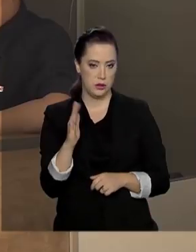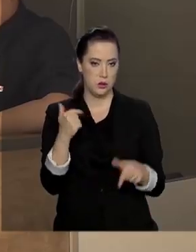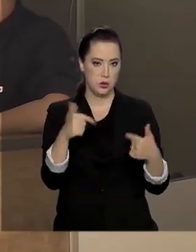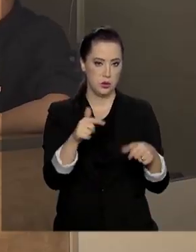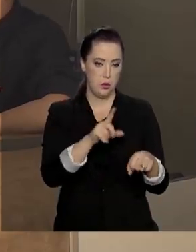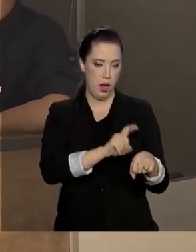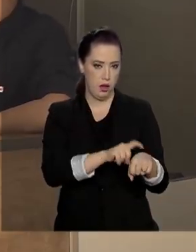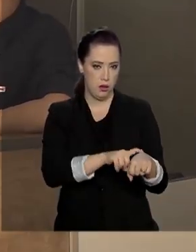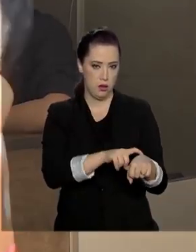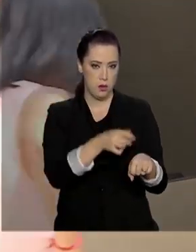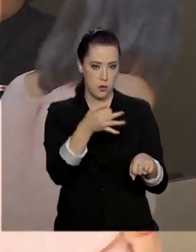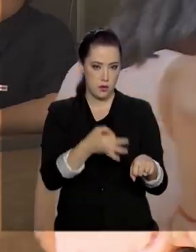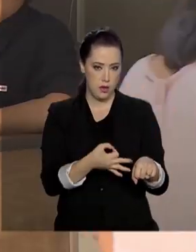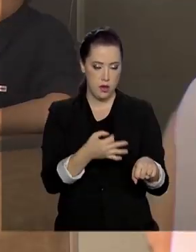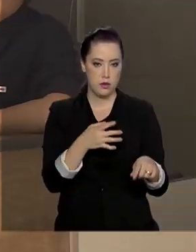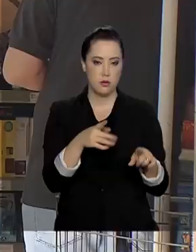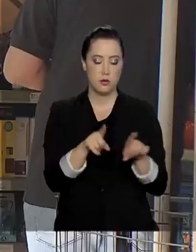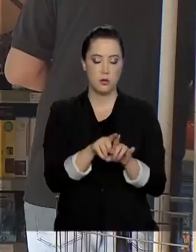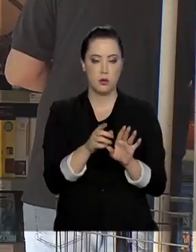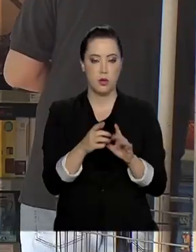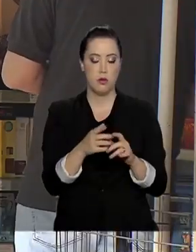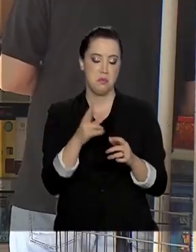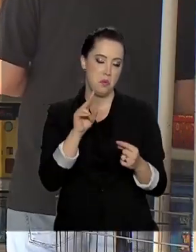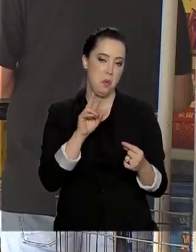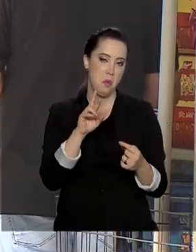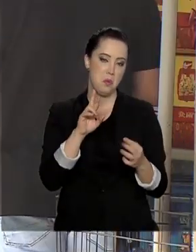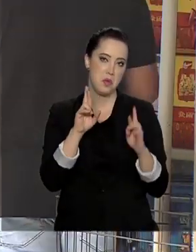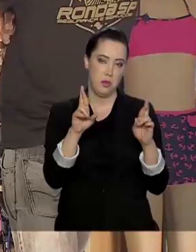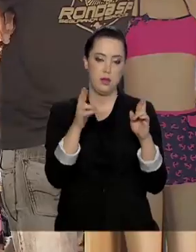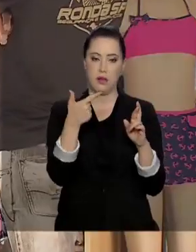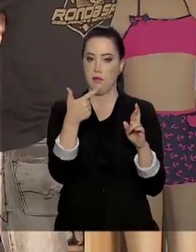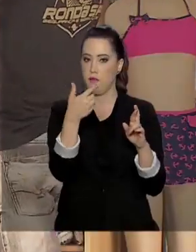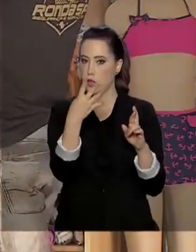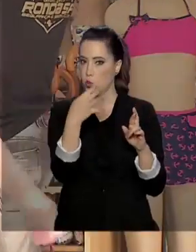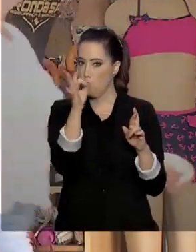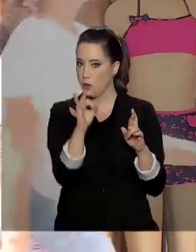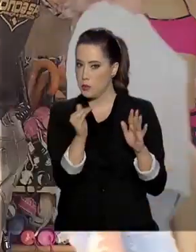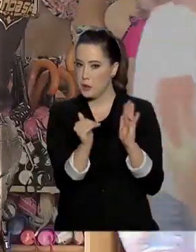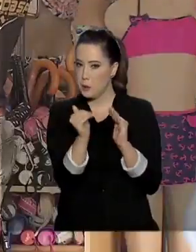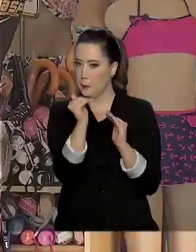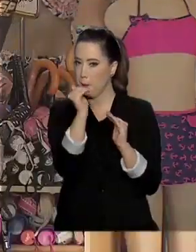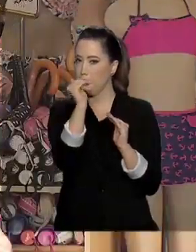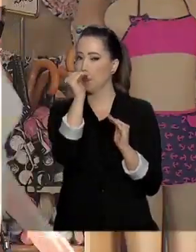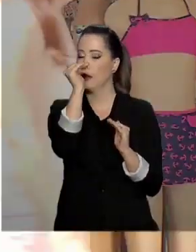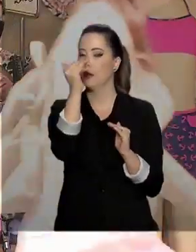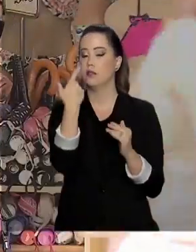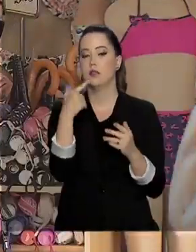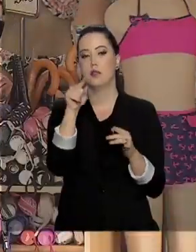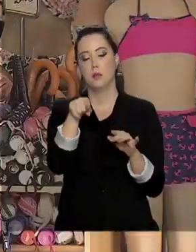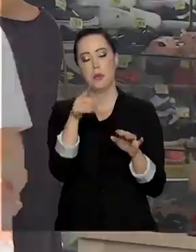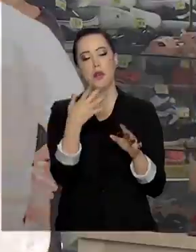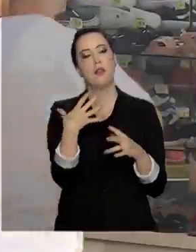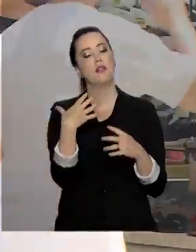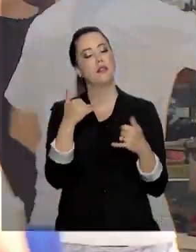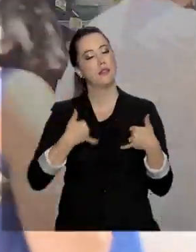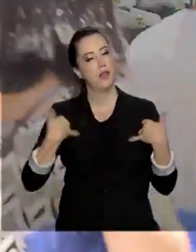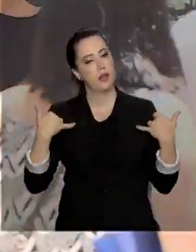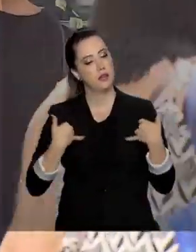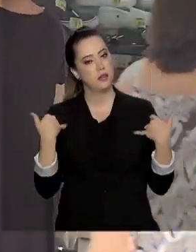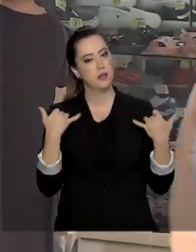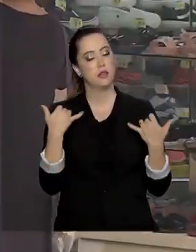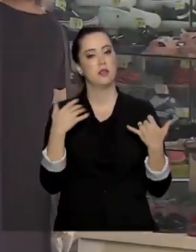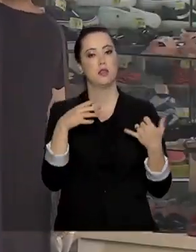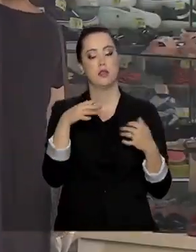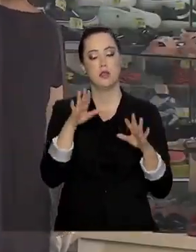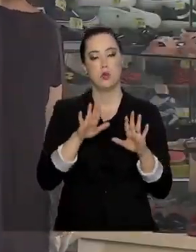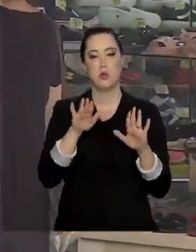crescimento de 24% na criação de vagas temporárias para atender a demanda das festas de final de ano, em comparação